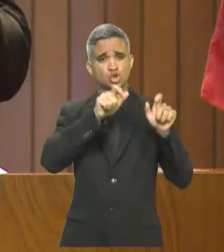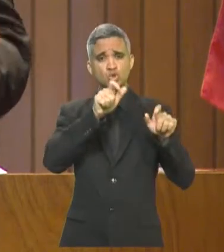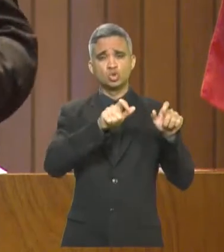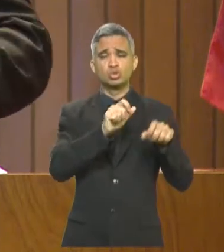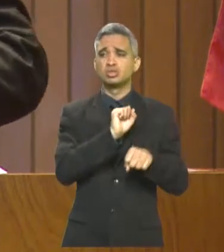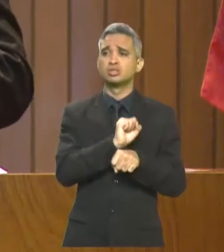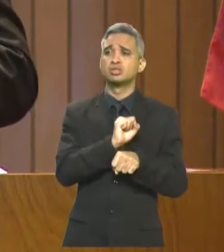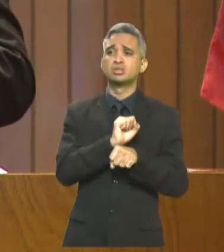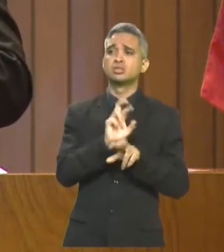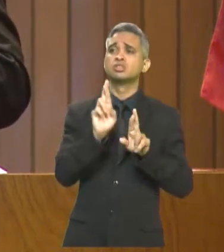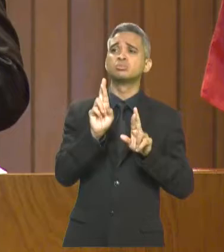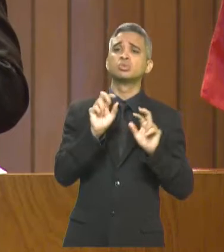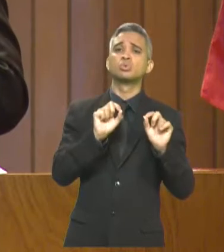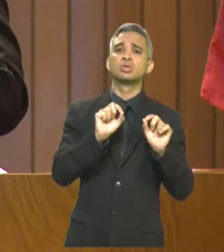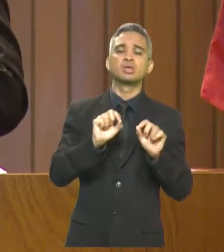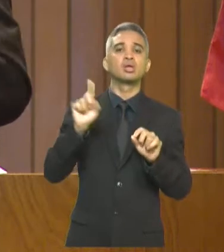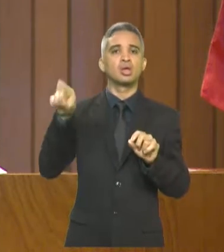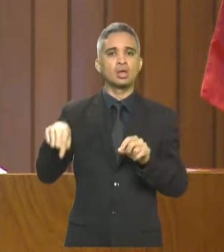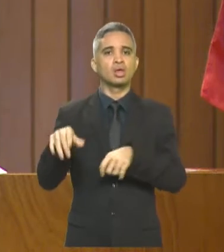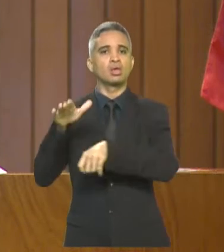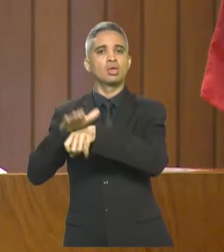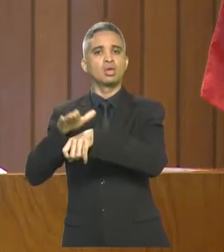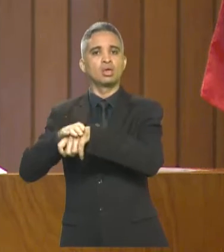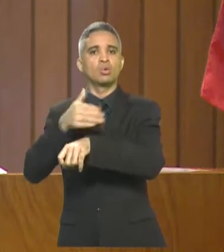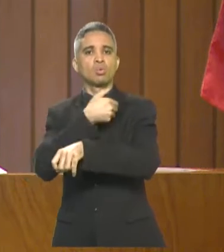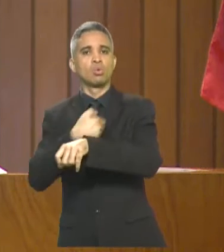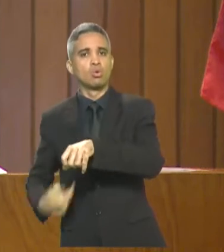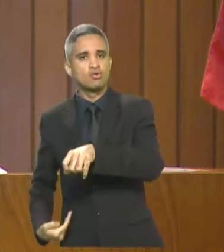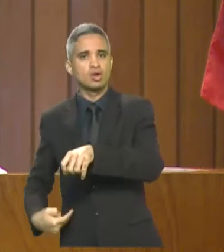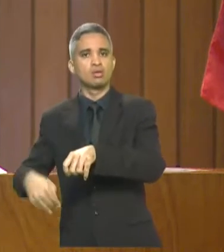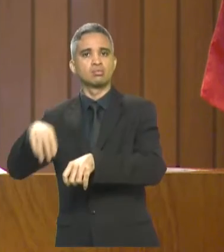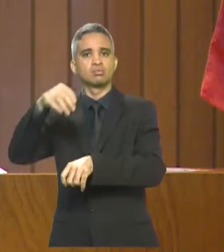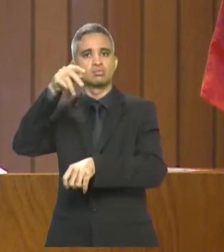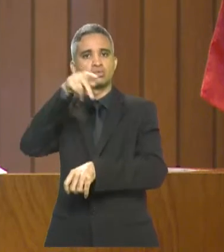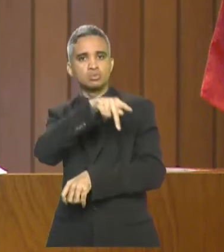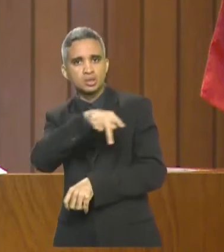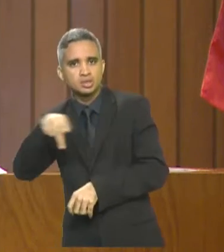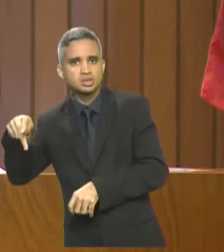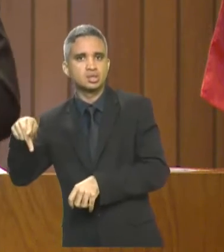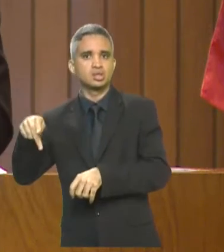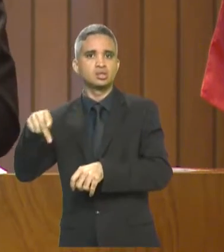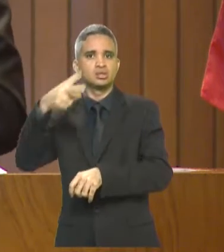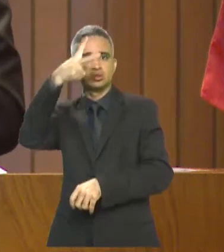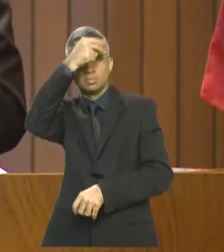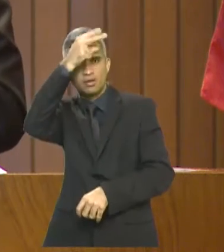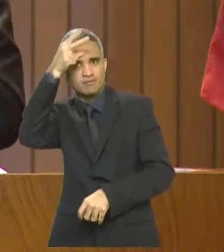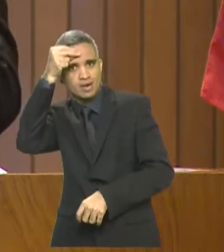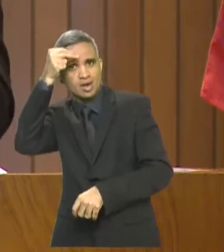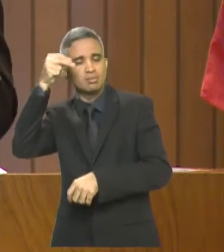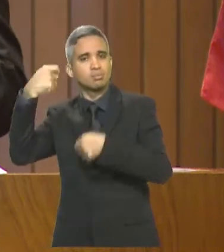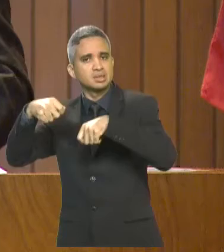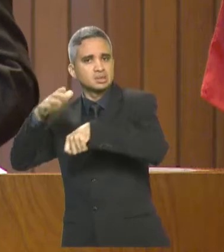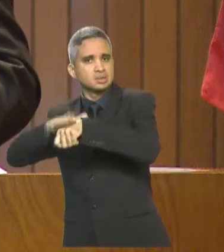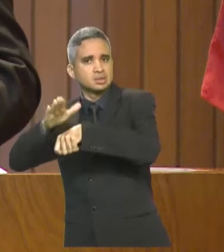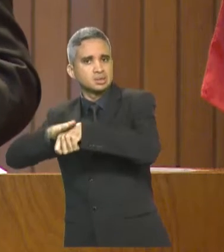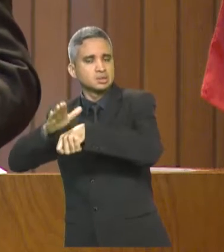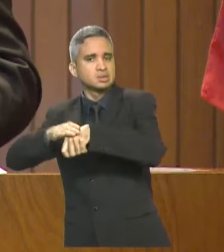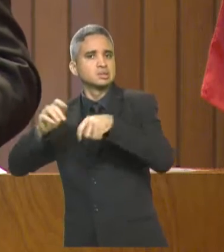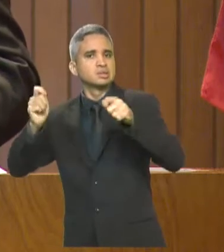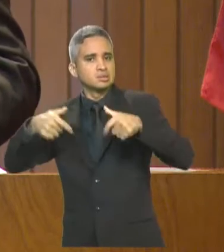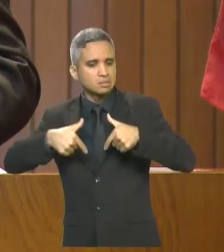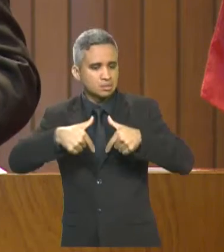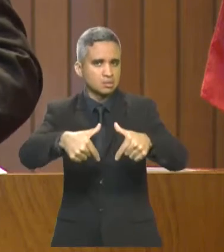do presidente da república, do governo do estado, dos prefeitos, ações